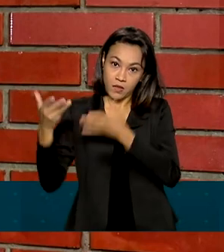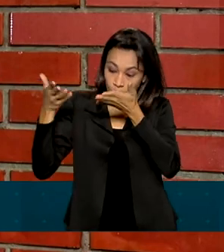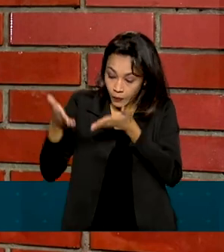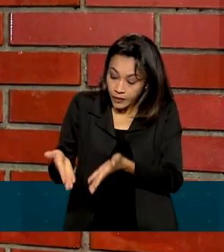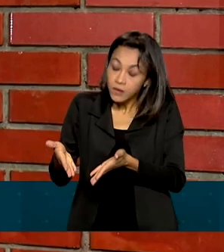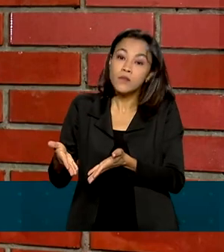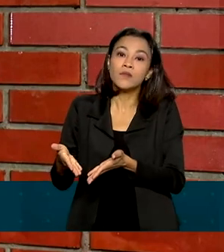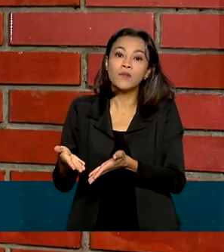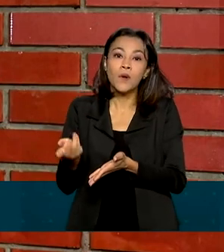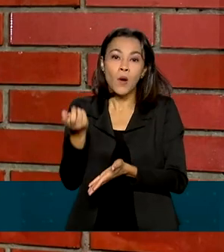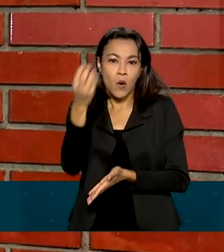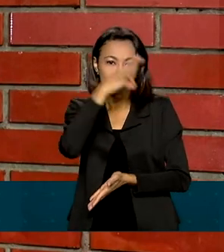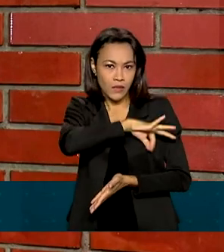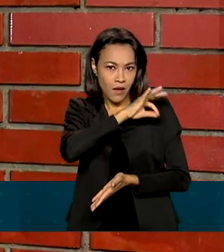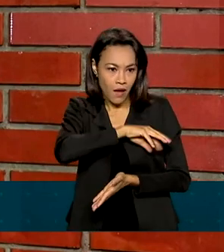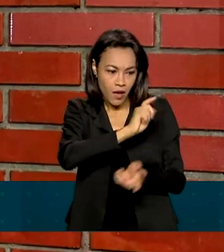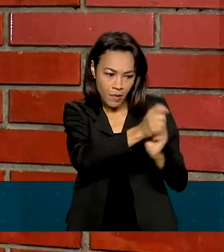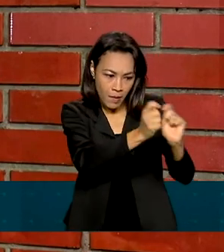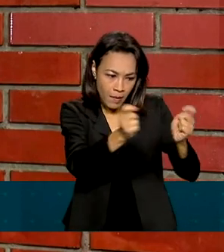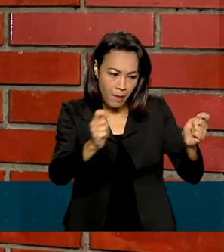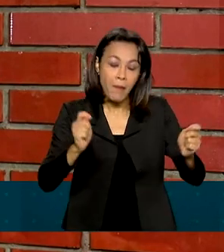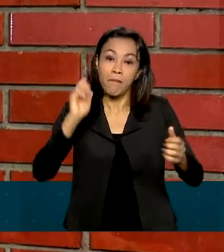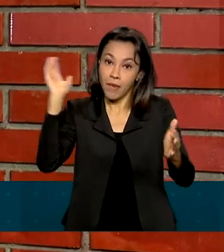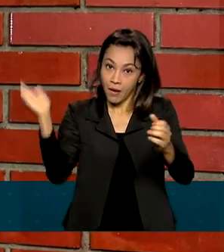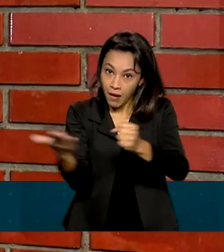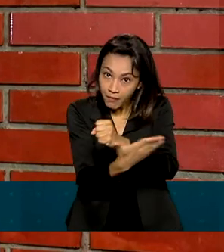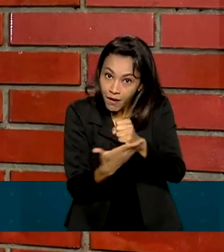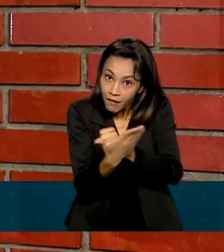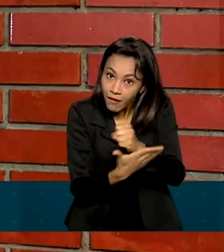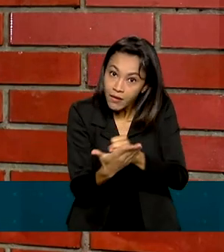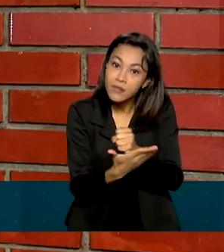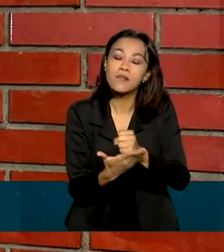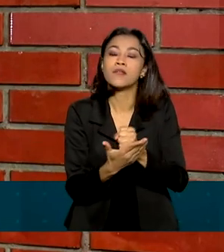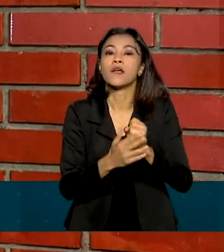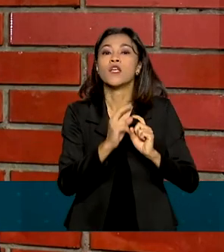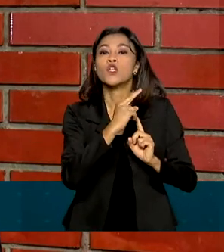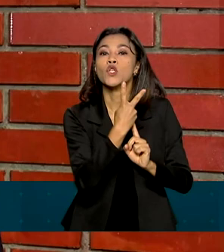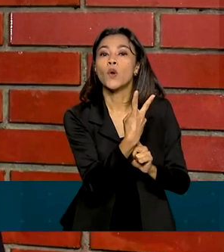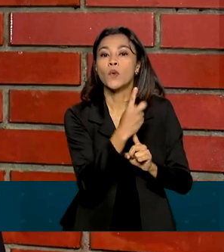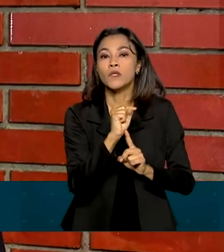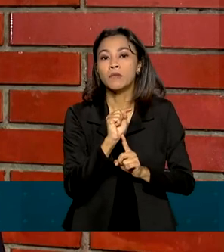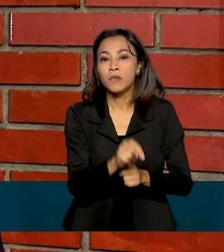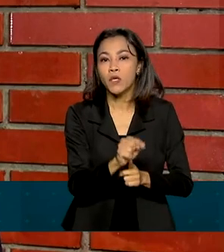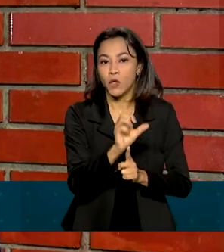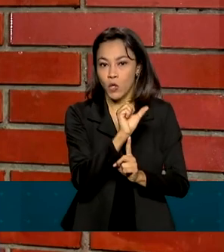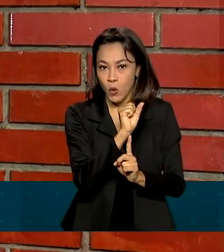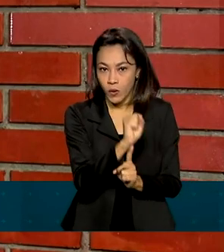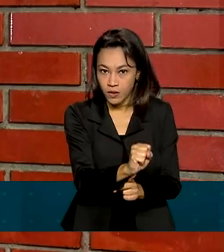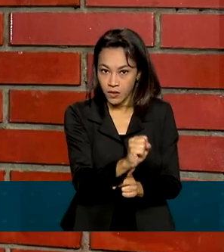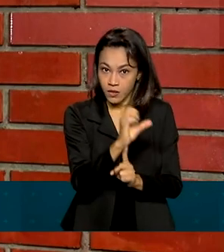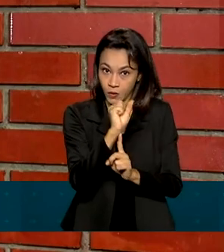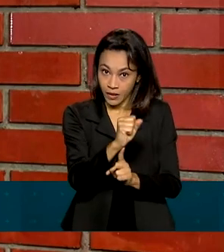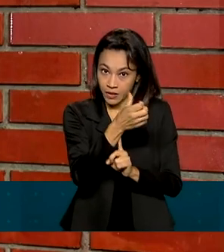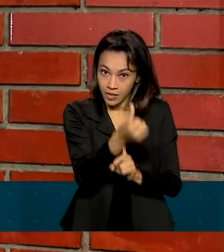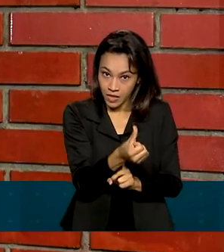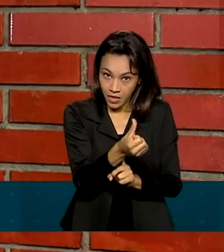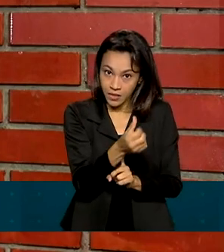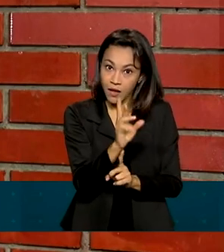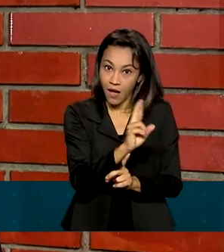a remuneração mínima nacional aumenta de R$ 2.886